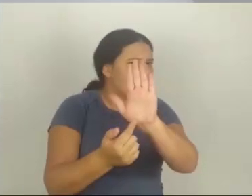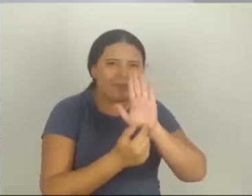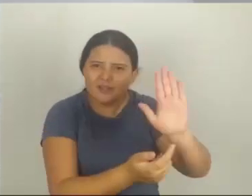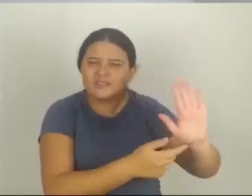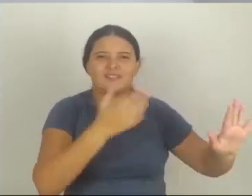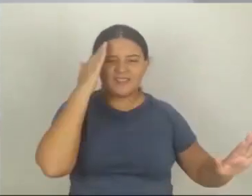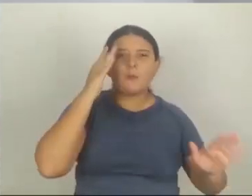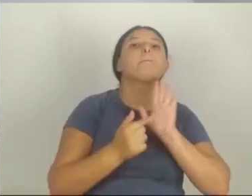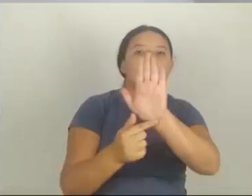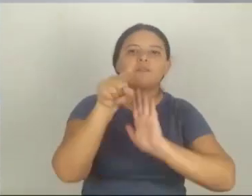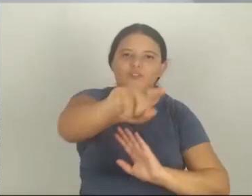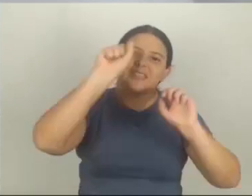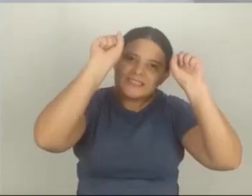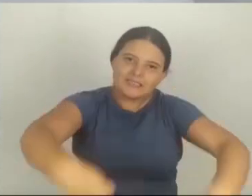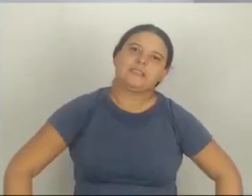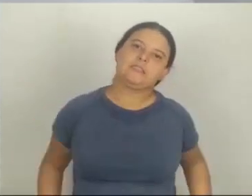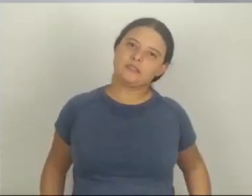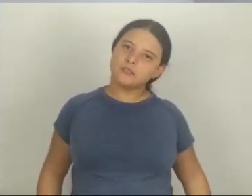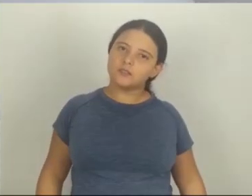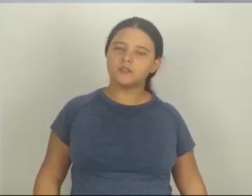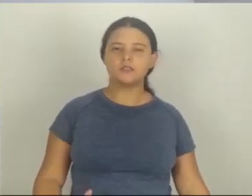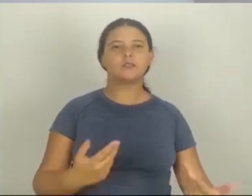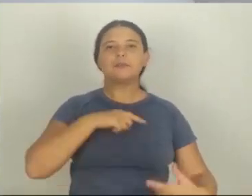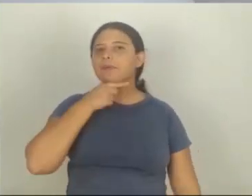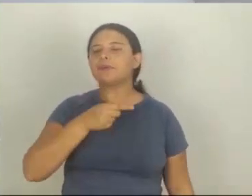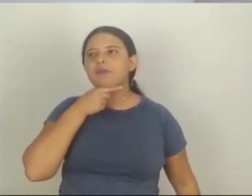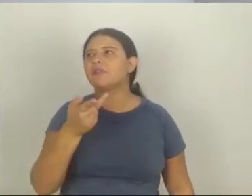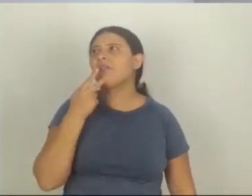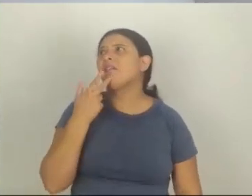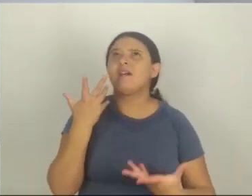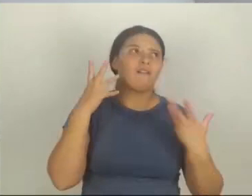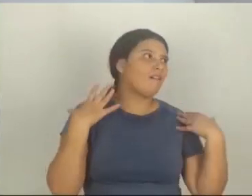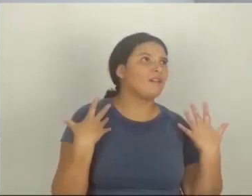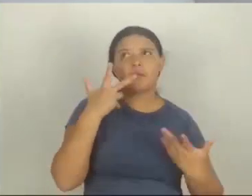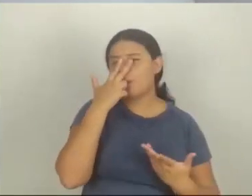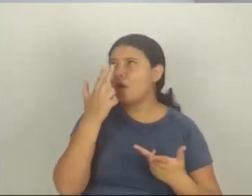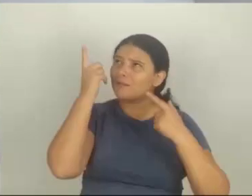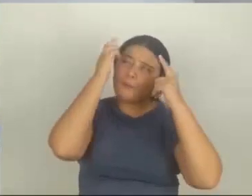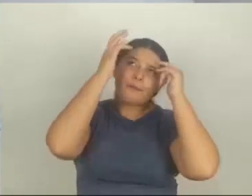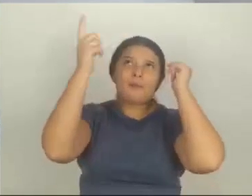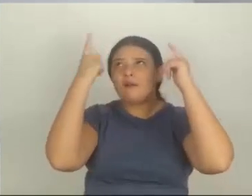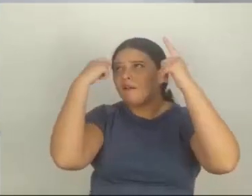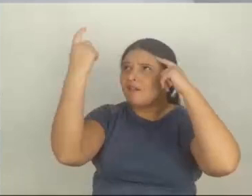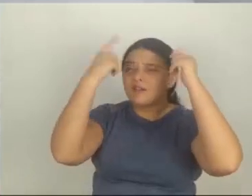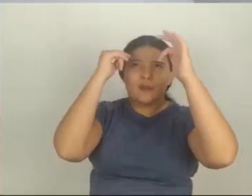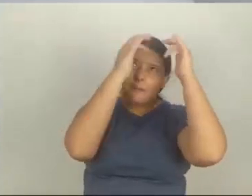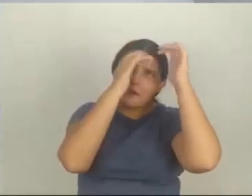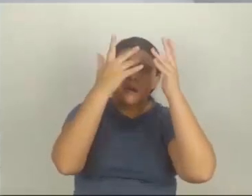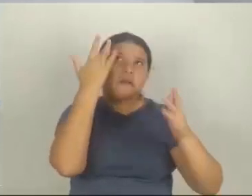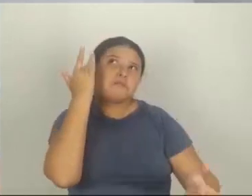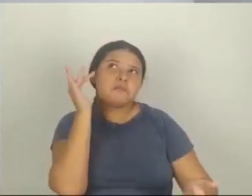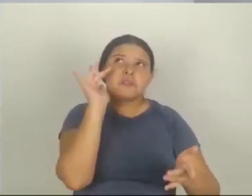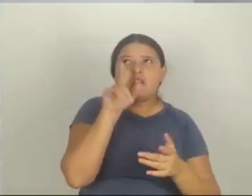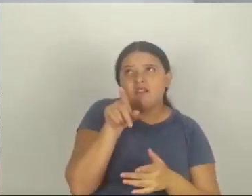dele. É simples assim. Então, não adianta a gente ficar arrumando desculpas, mirabolantes pra... Ai, mas eu